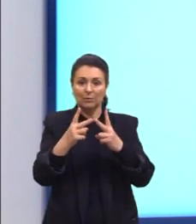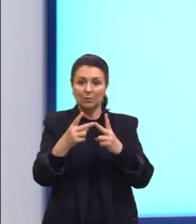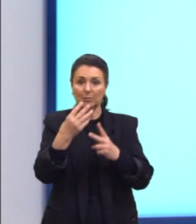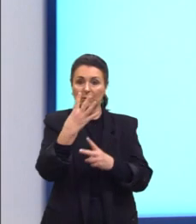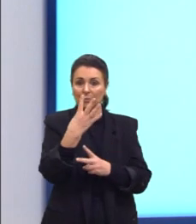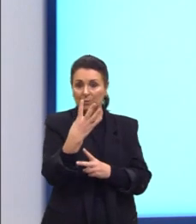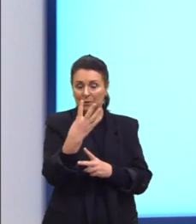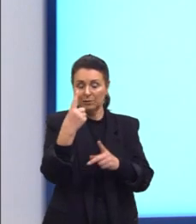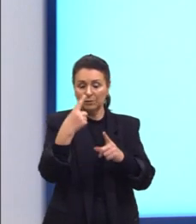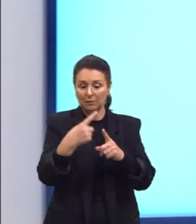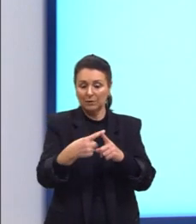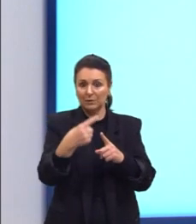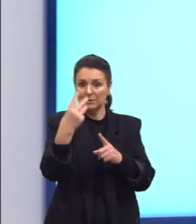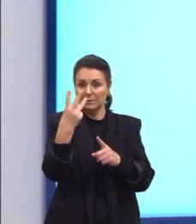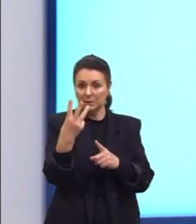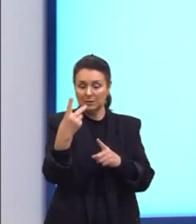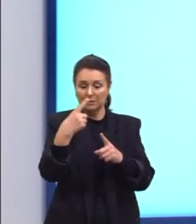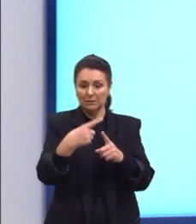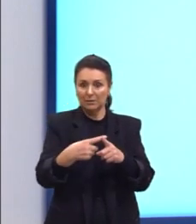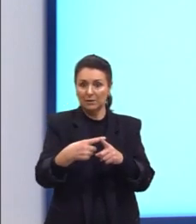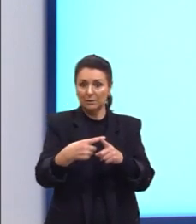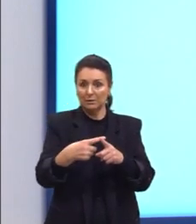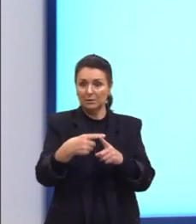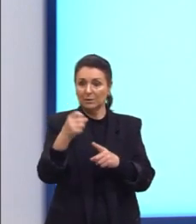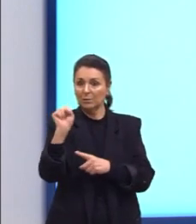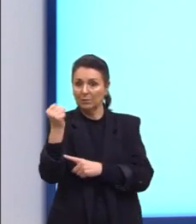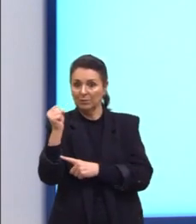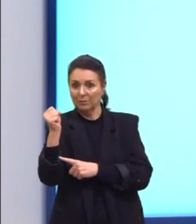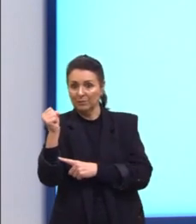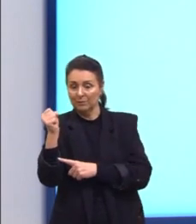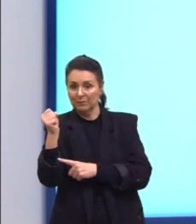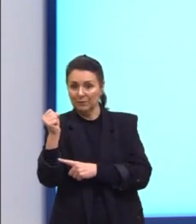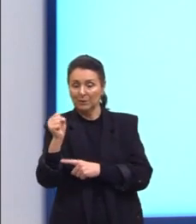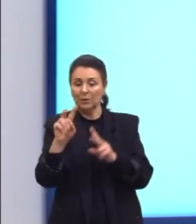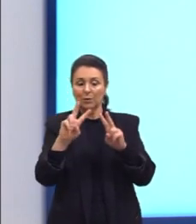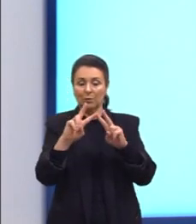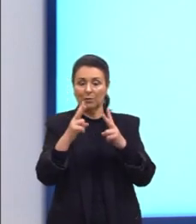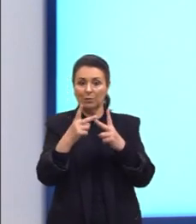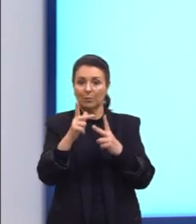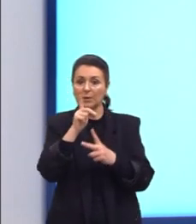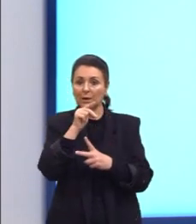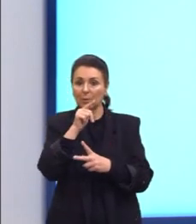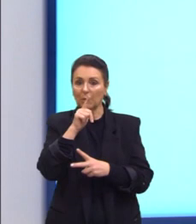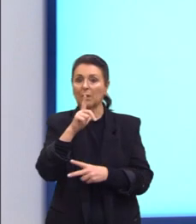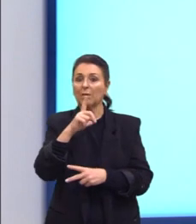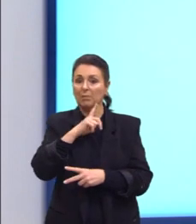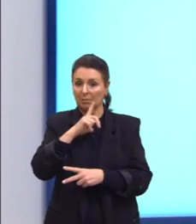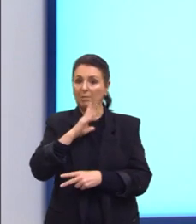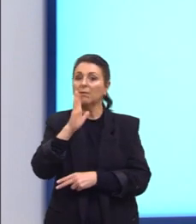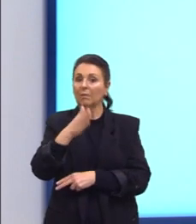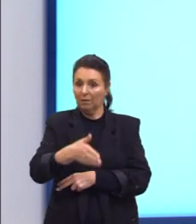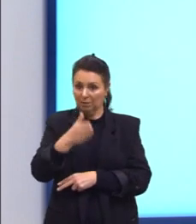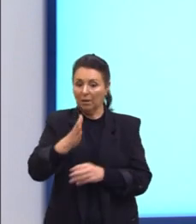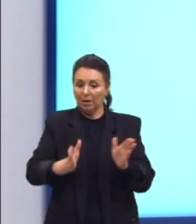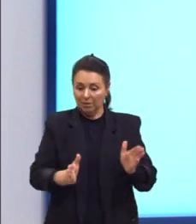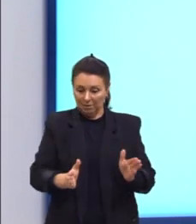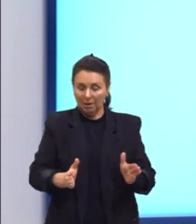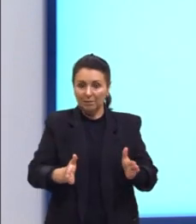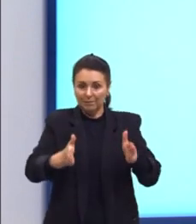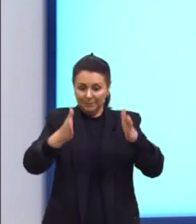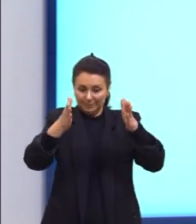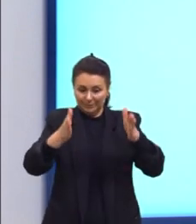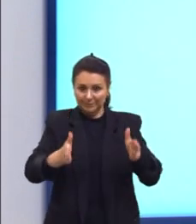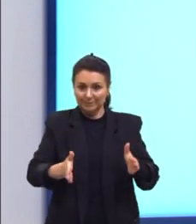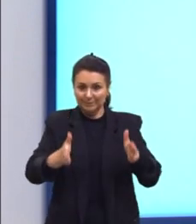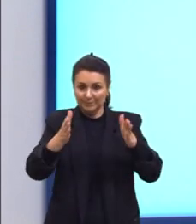4 vezes 3, vezes 8. O volume de água que já foi colocada no recipiente é